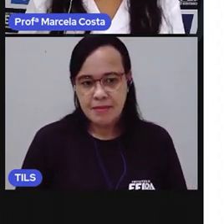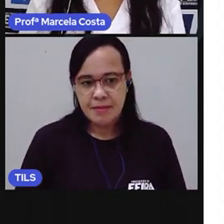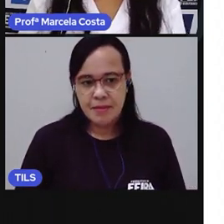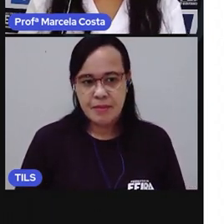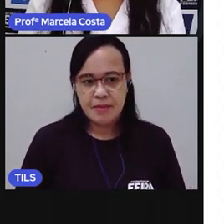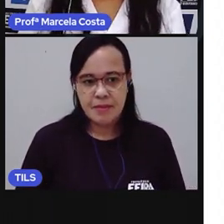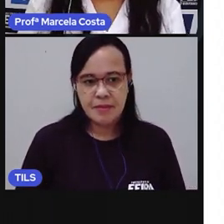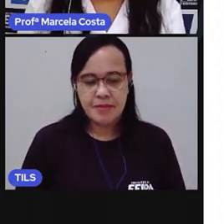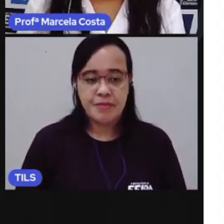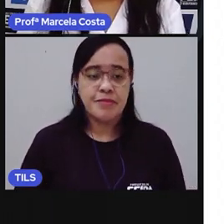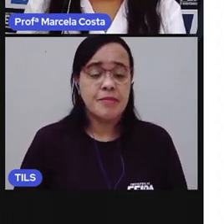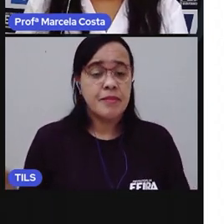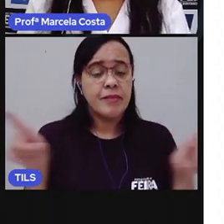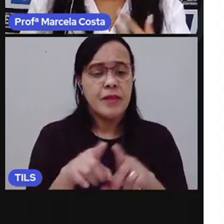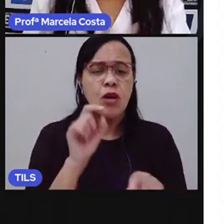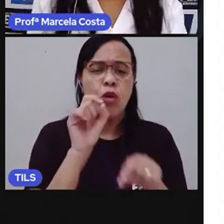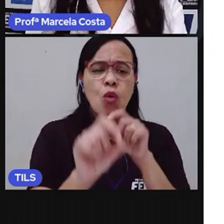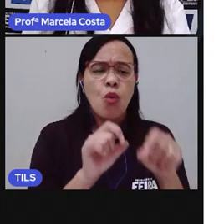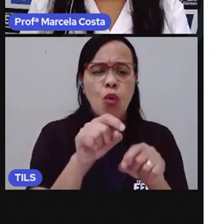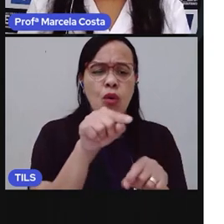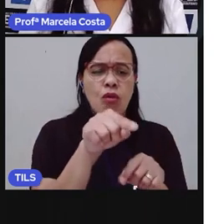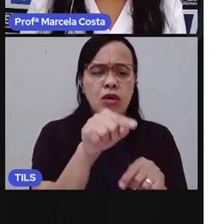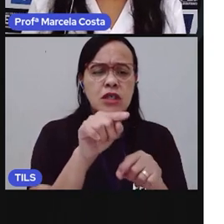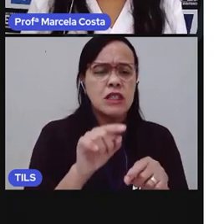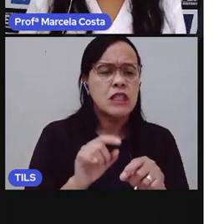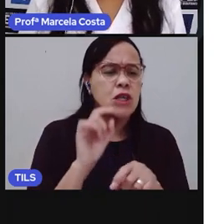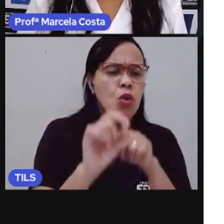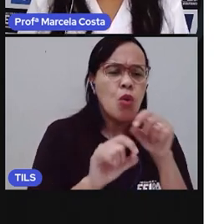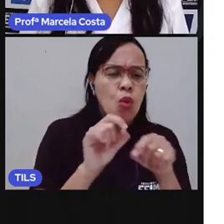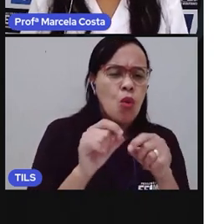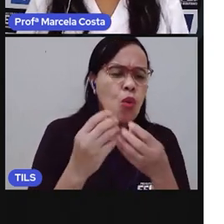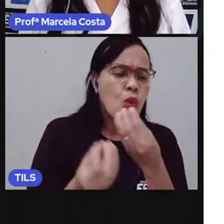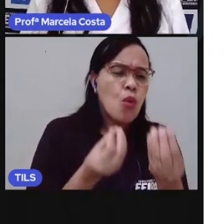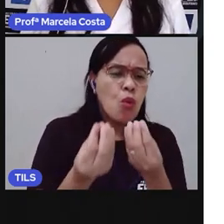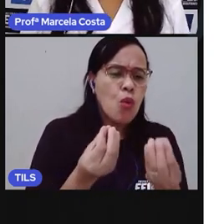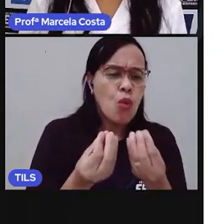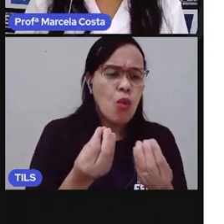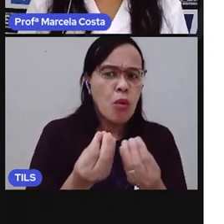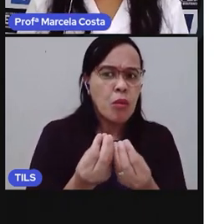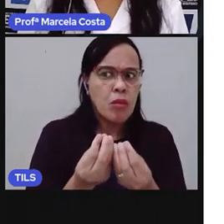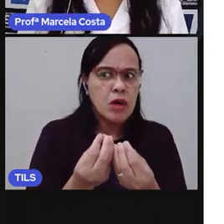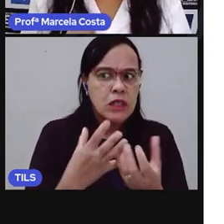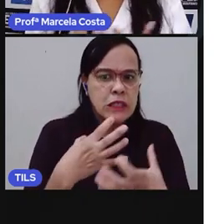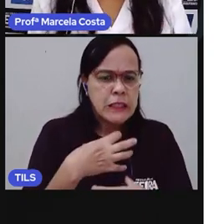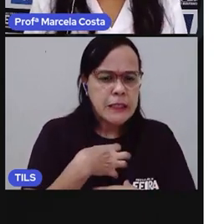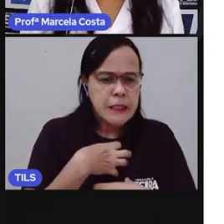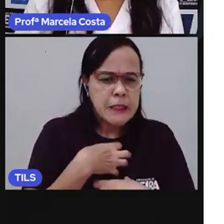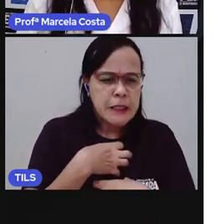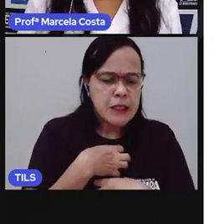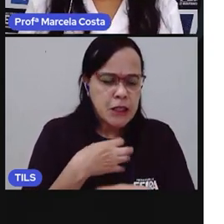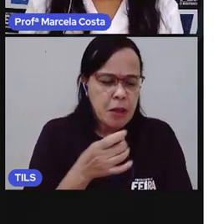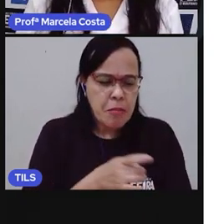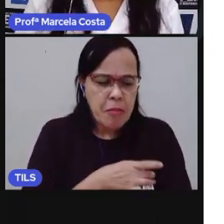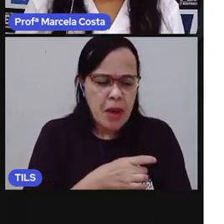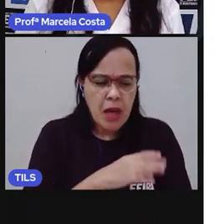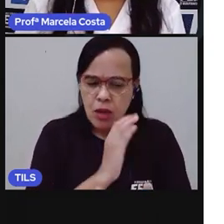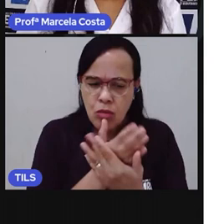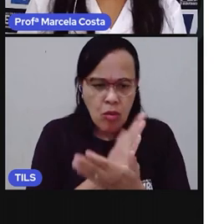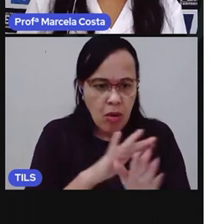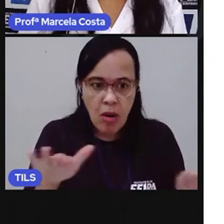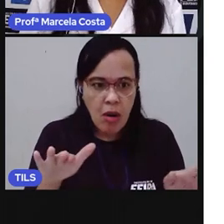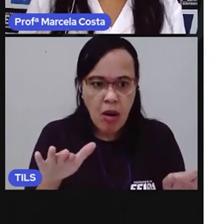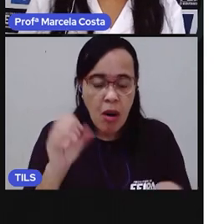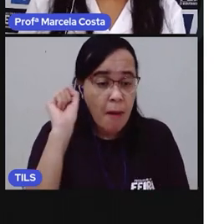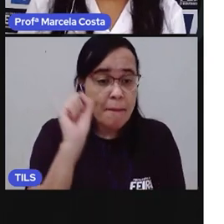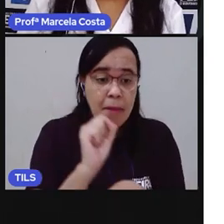E o que você fez para perder o medo nessa situação que você lembrou?